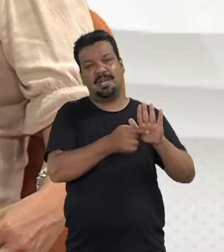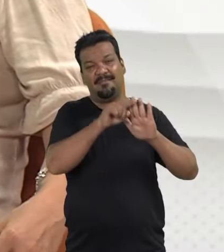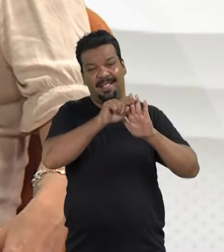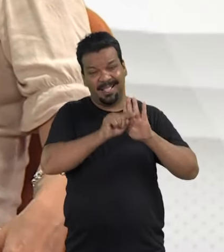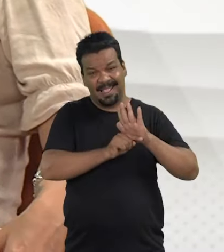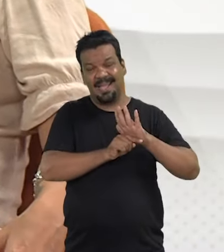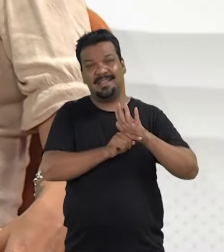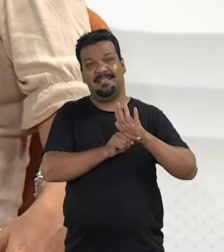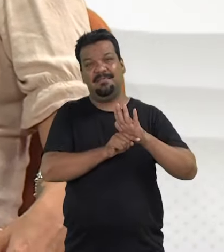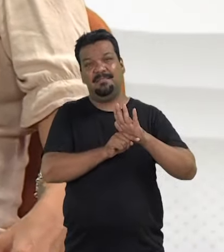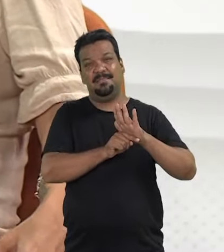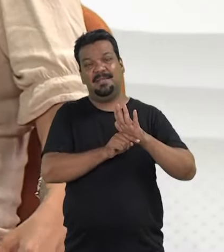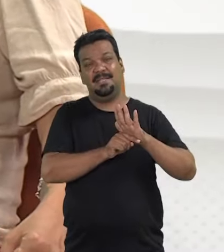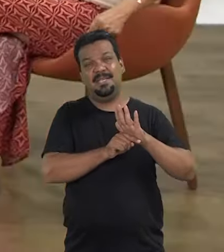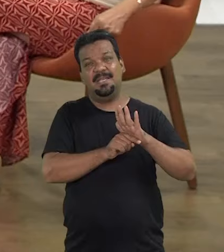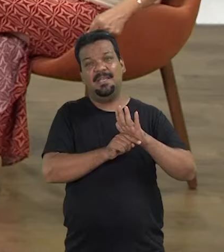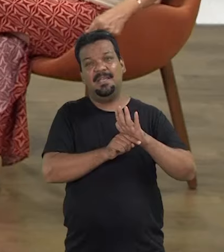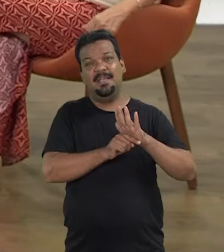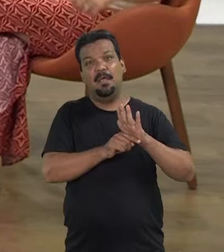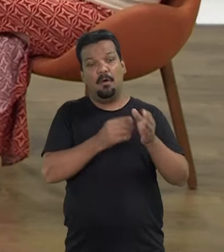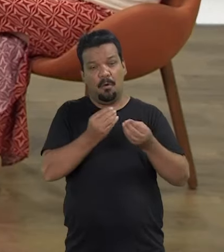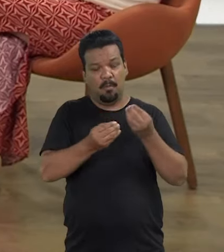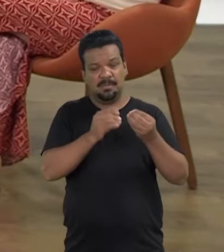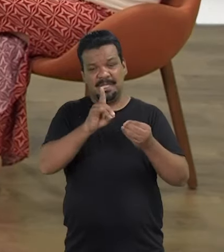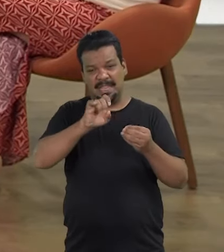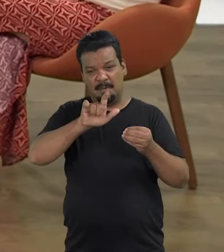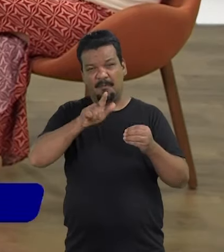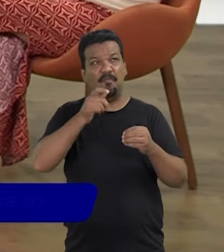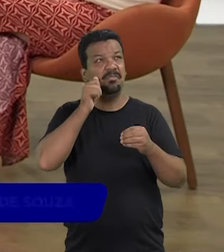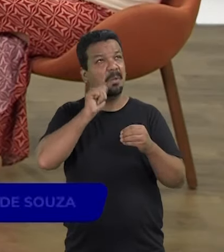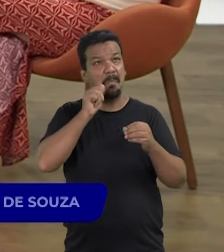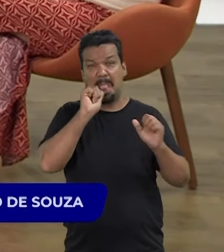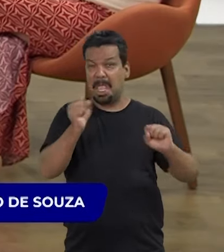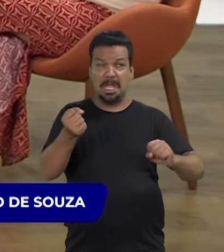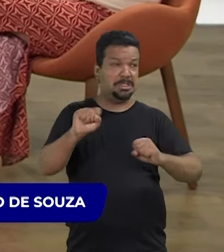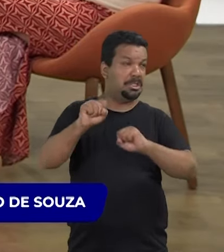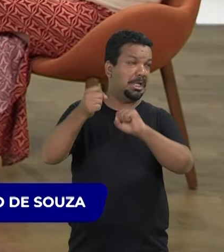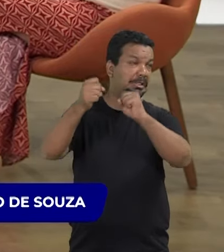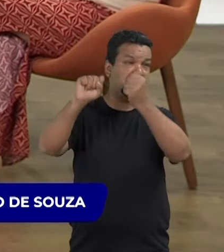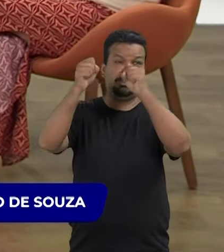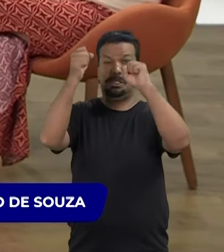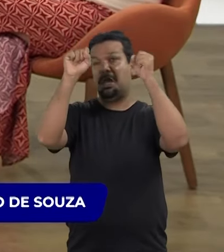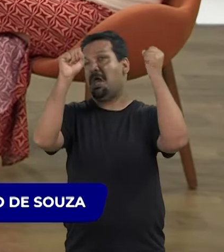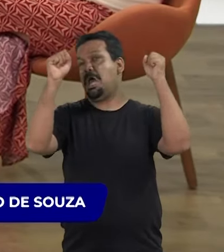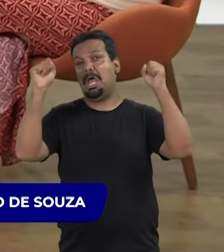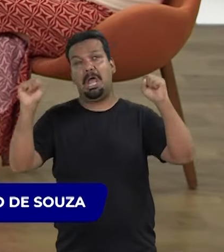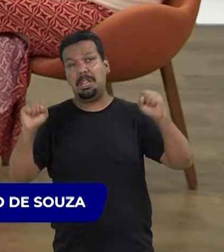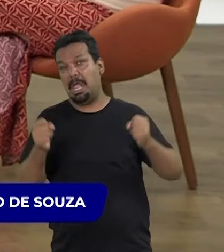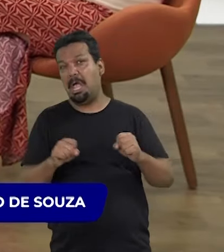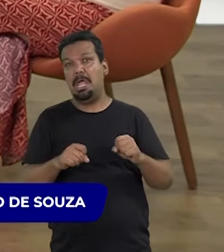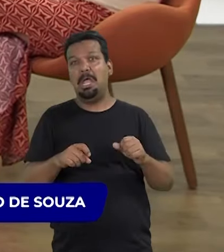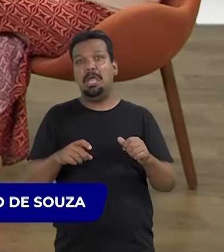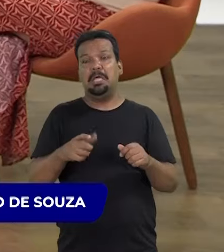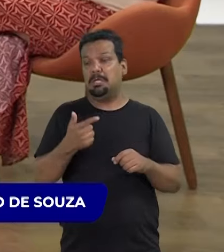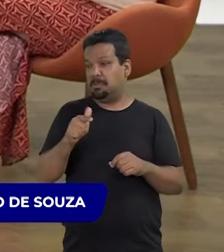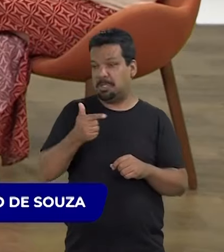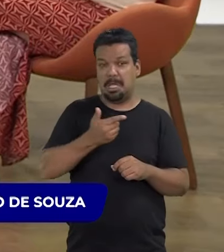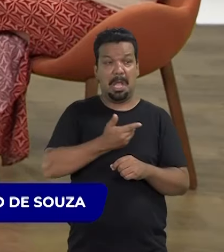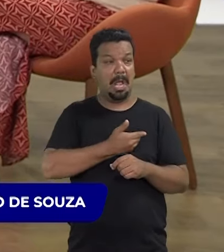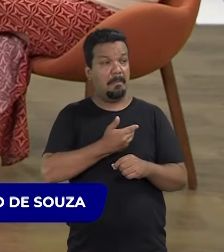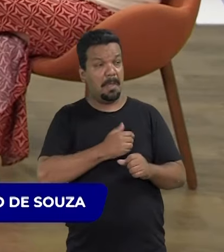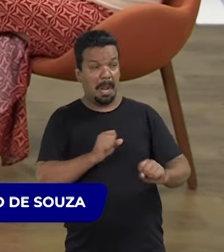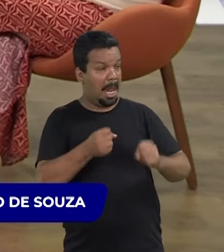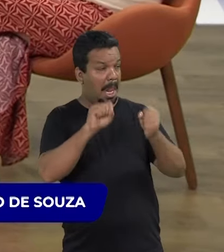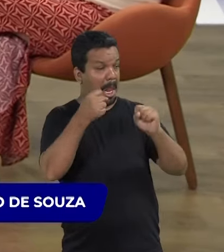estigmatizava, como se Dilma fosse uma mulher estressada, descontrolada, que não tinha